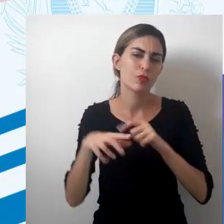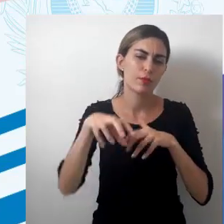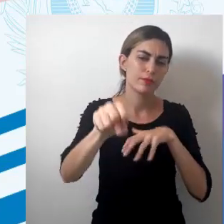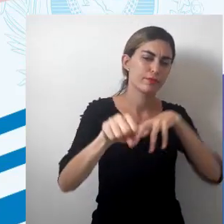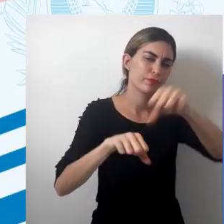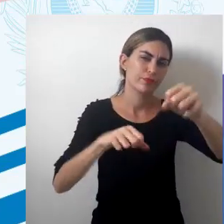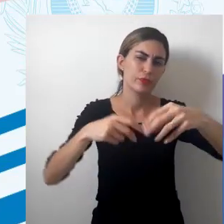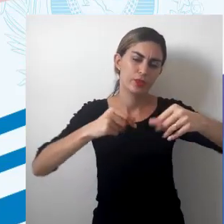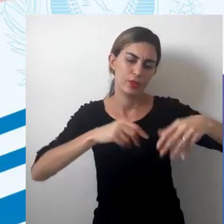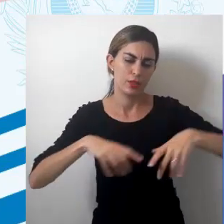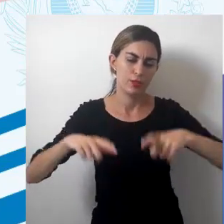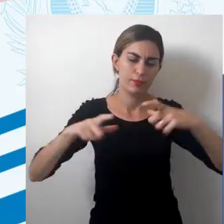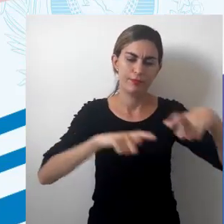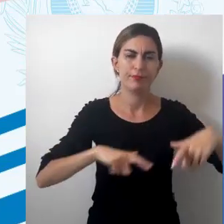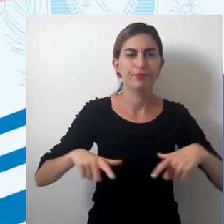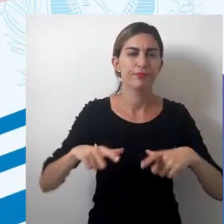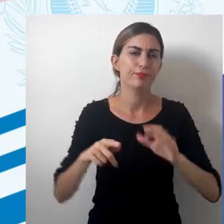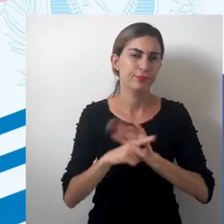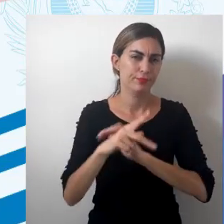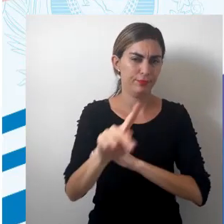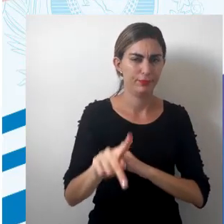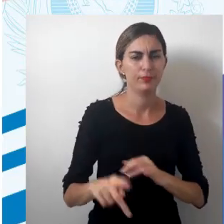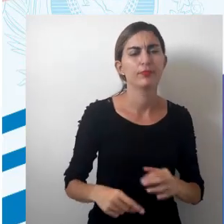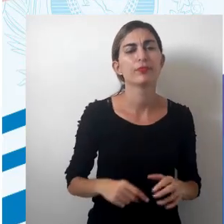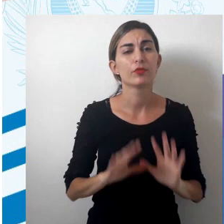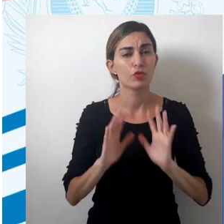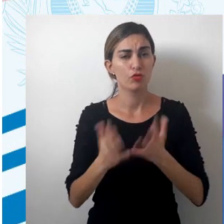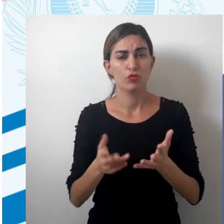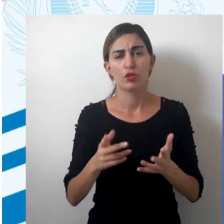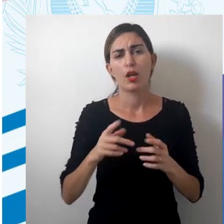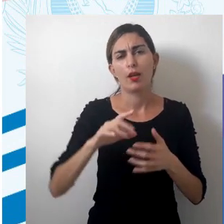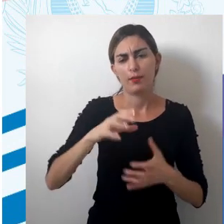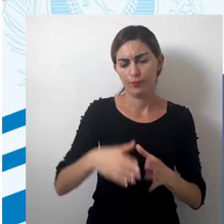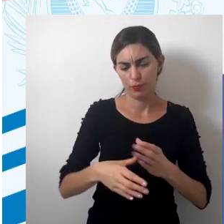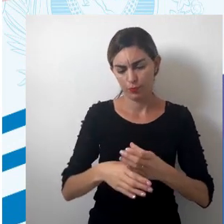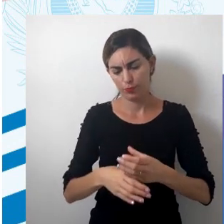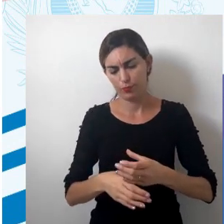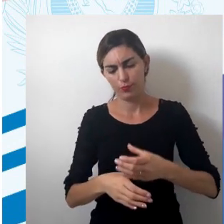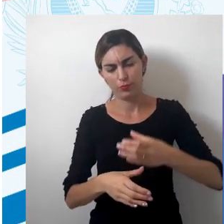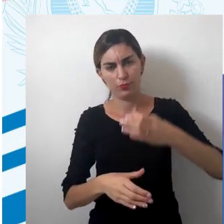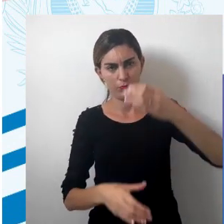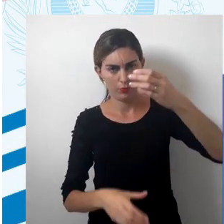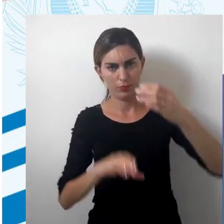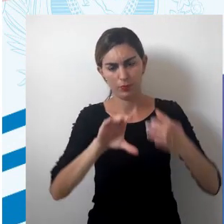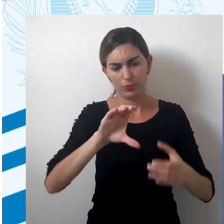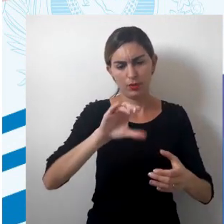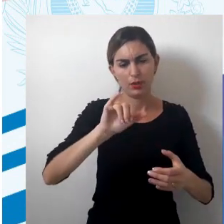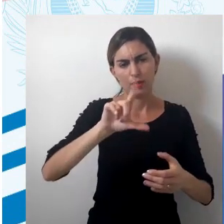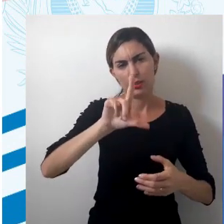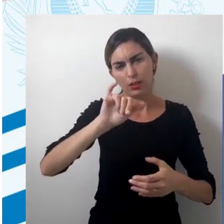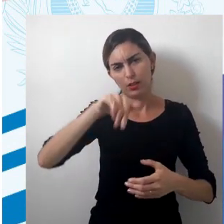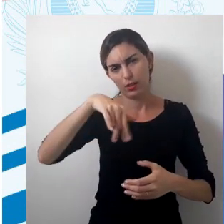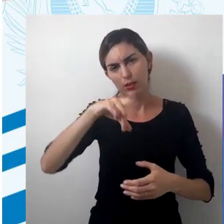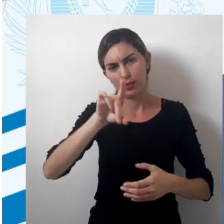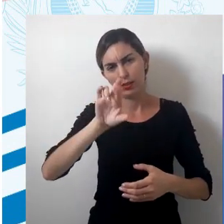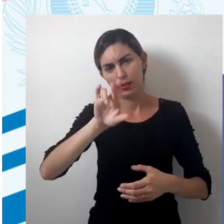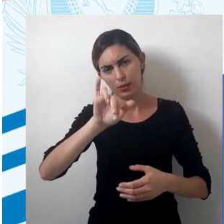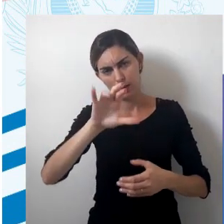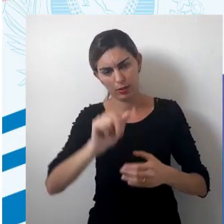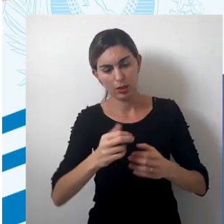aquele território especificamente. Já a projeção cilíndrica, não é? Ela é obtida,